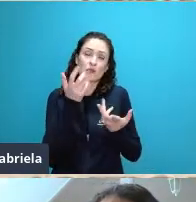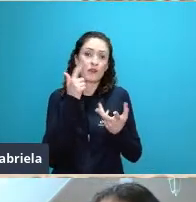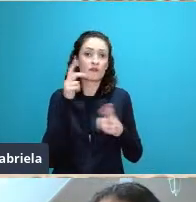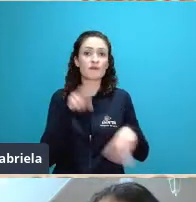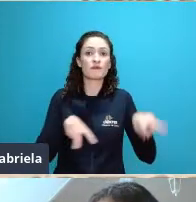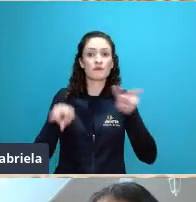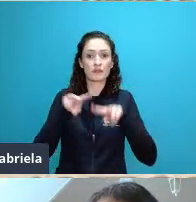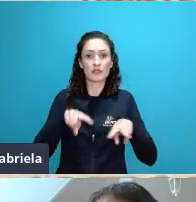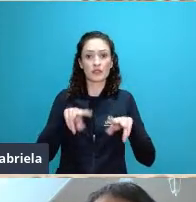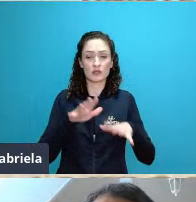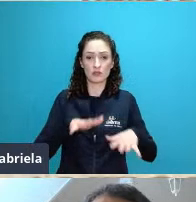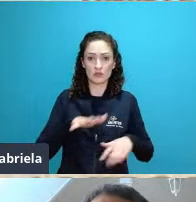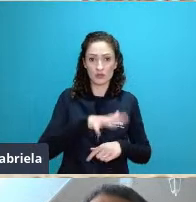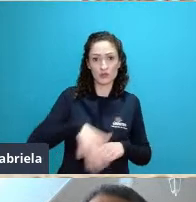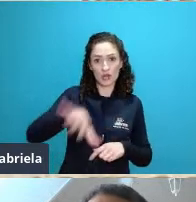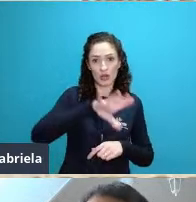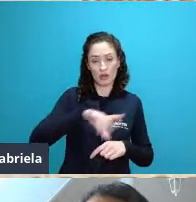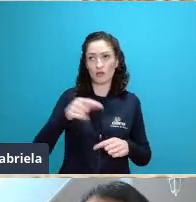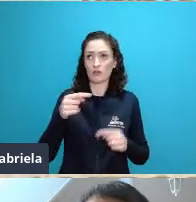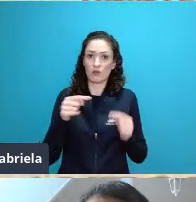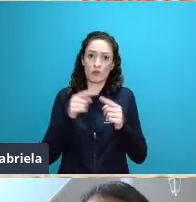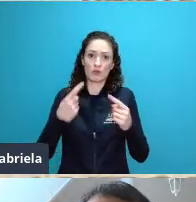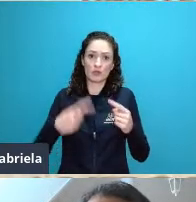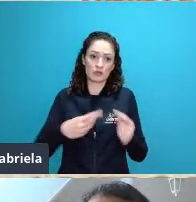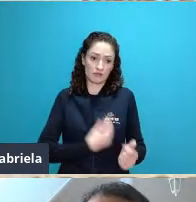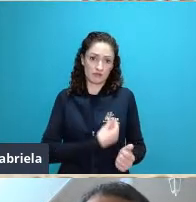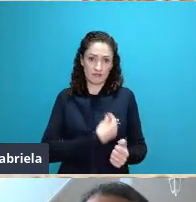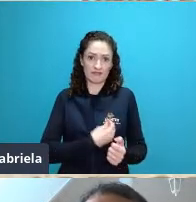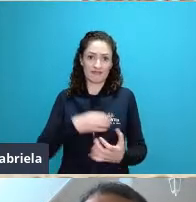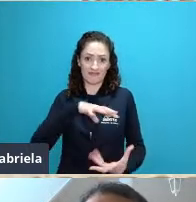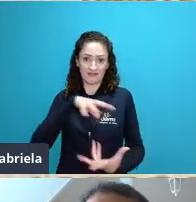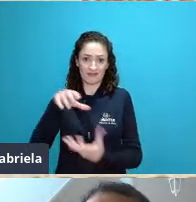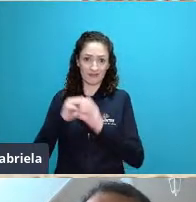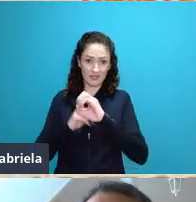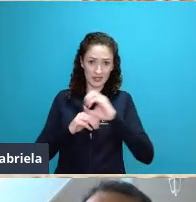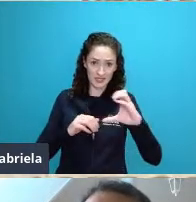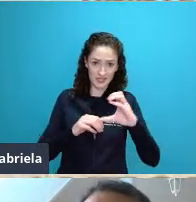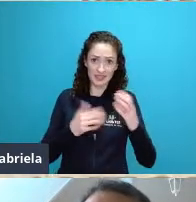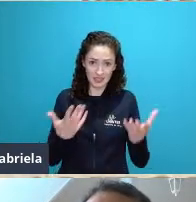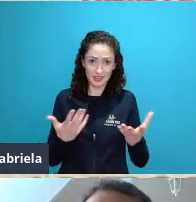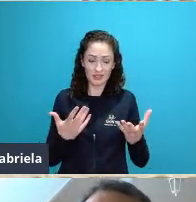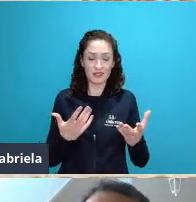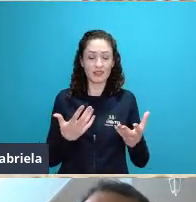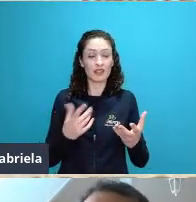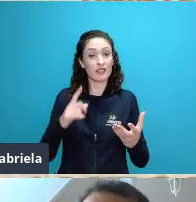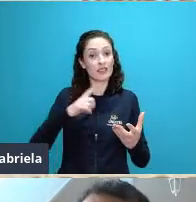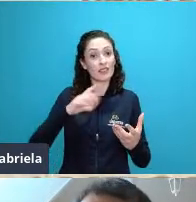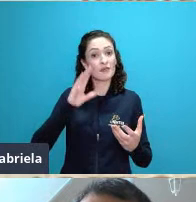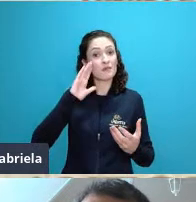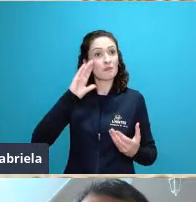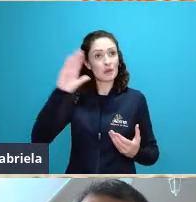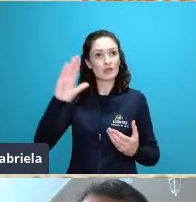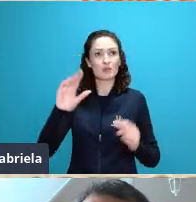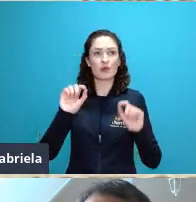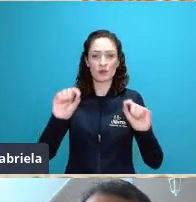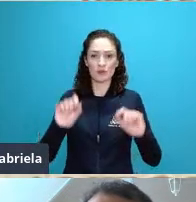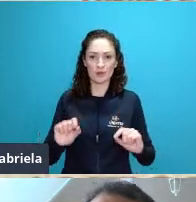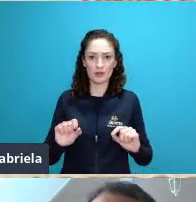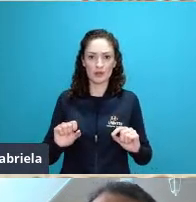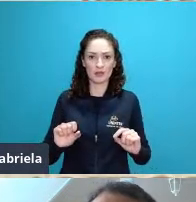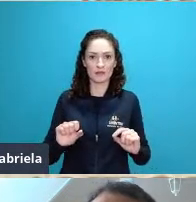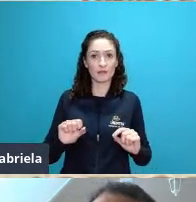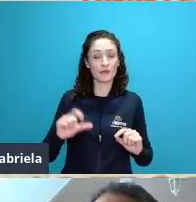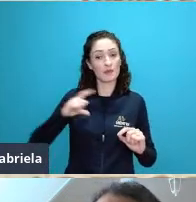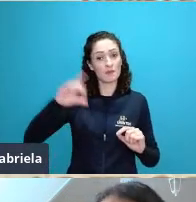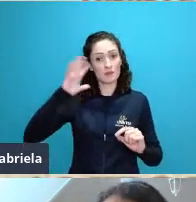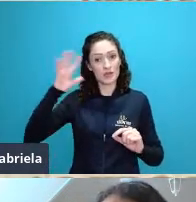ocidental né ela se apoia em duas grandes correntes de pensamento né